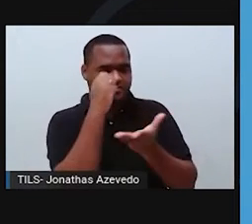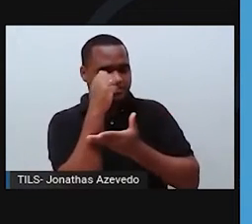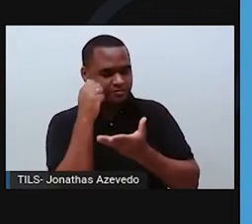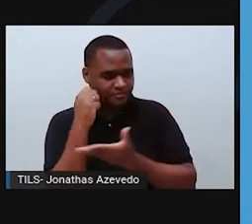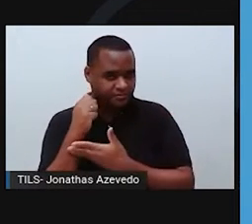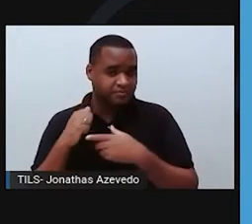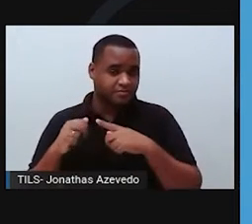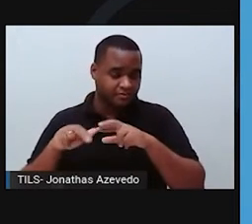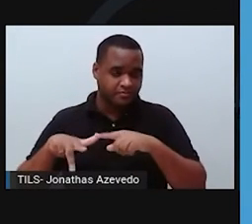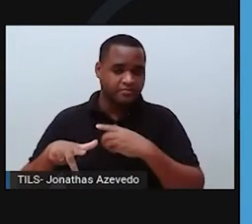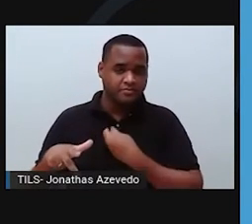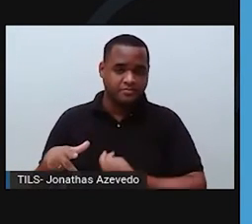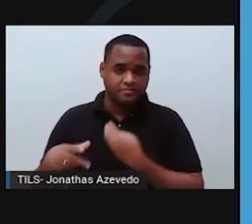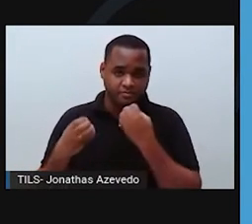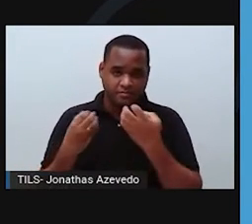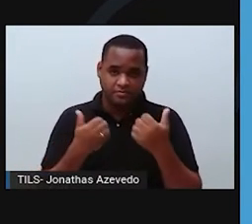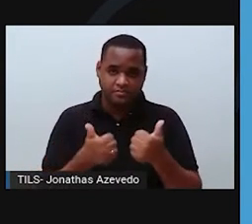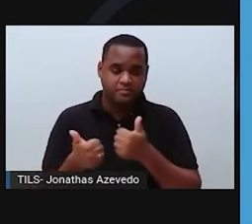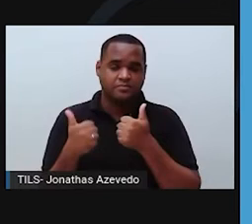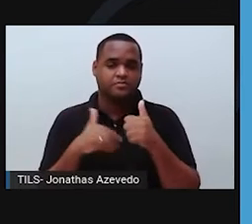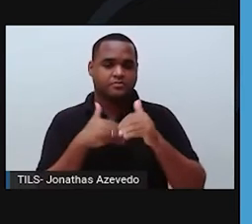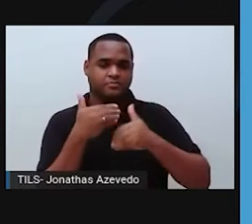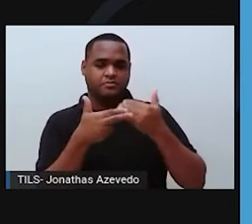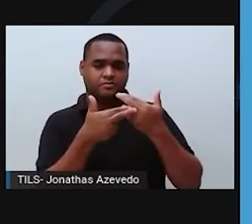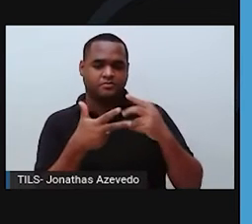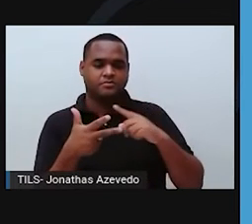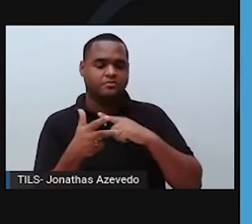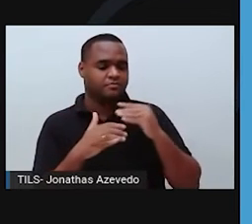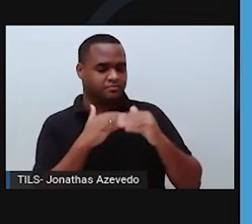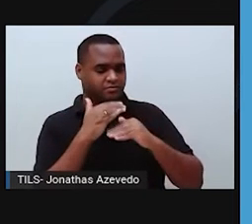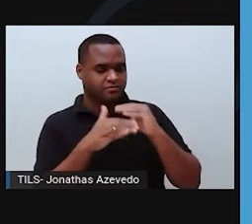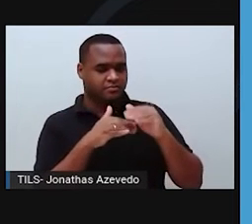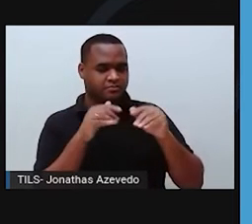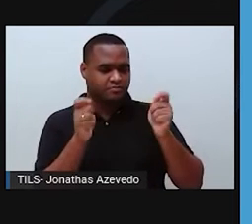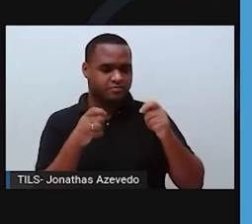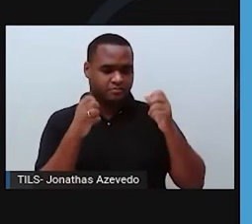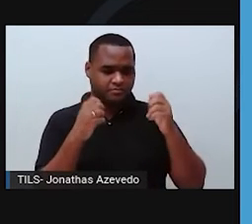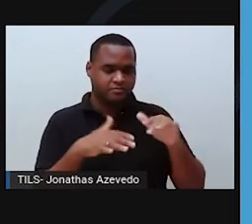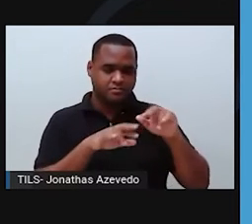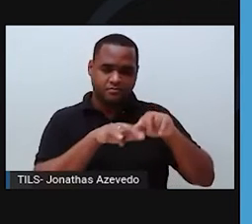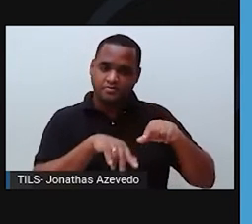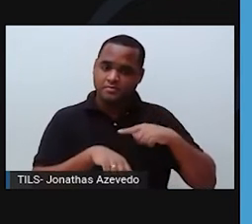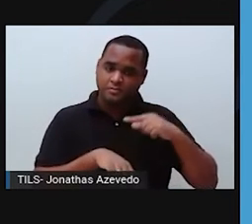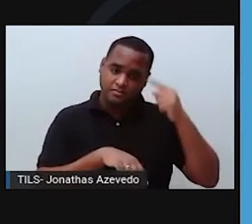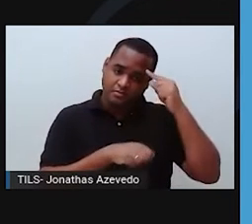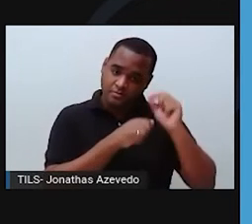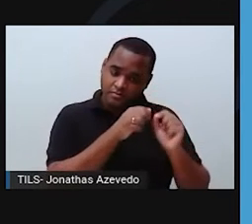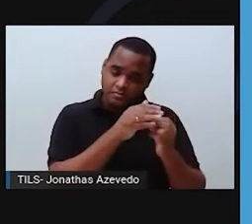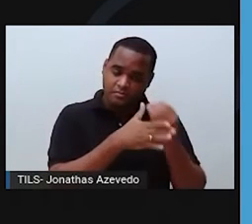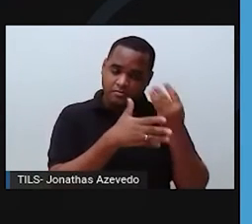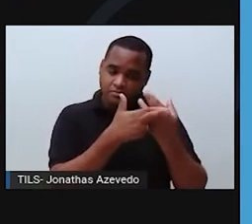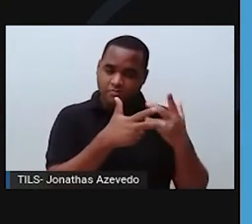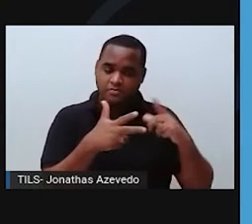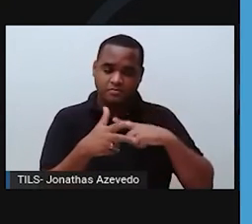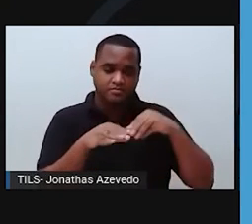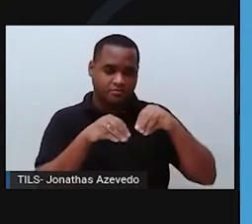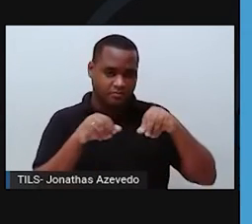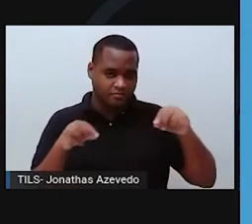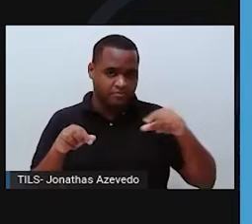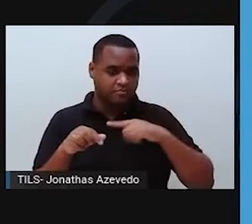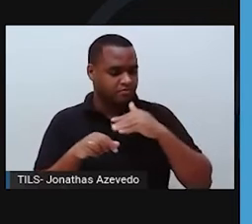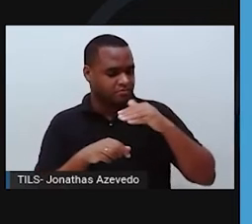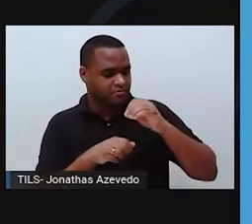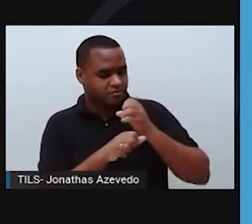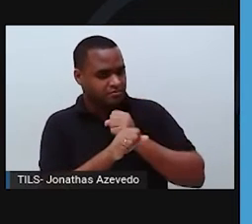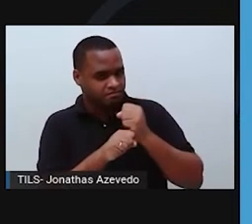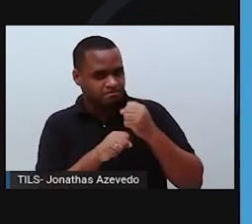foram eficazes, a produção agropecuária continuou a crescer, pois os produtores investiram em aumento de produtividade da terra. Dez anos